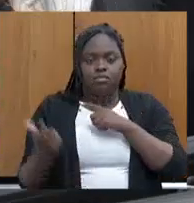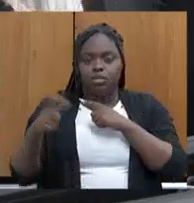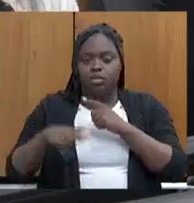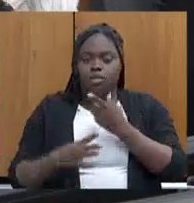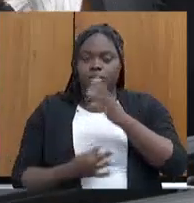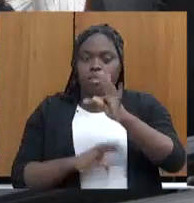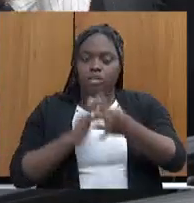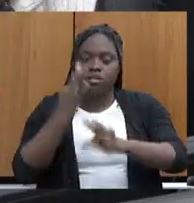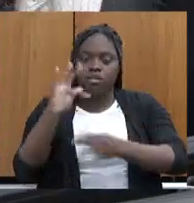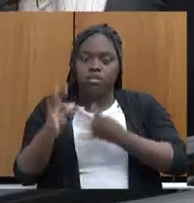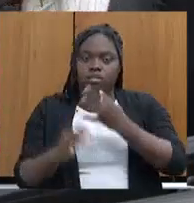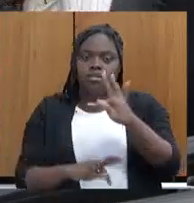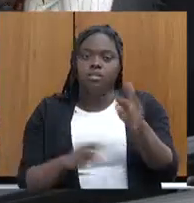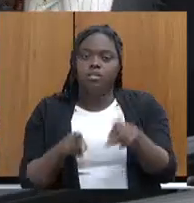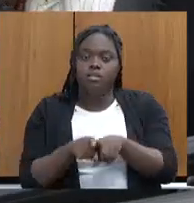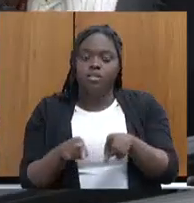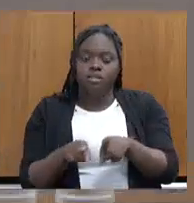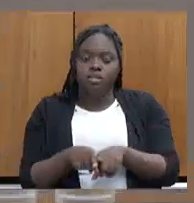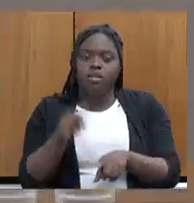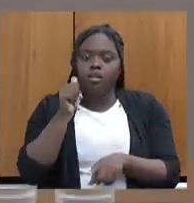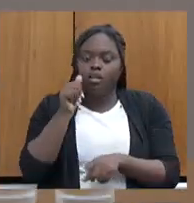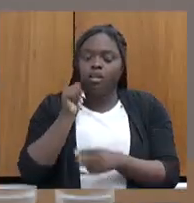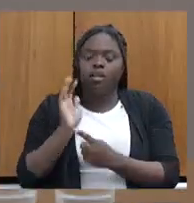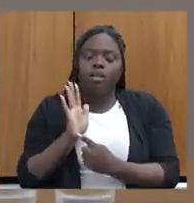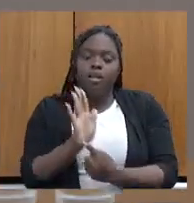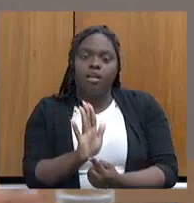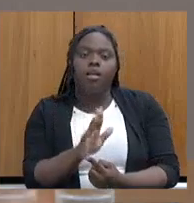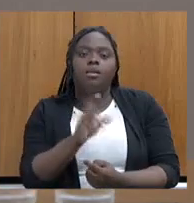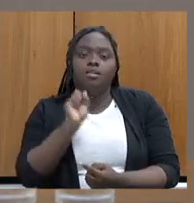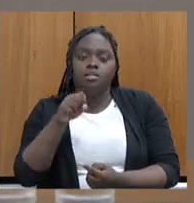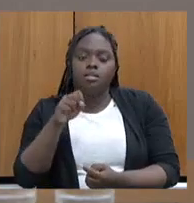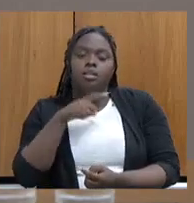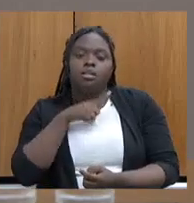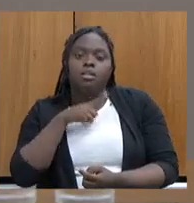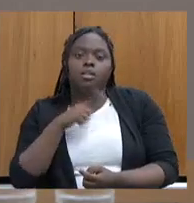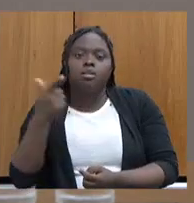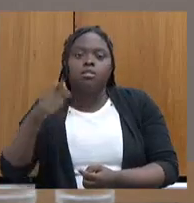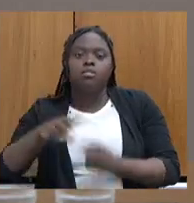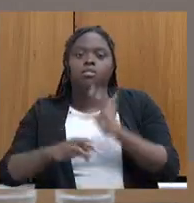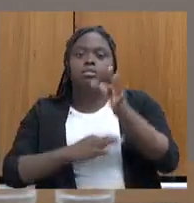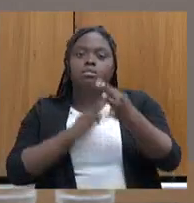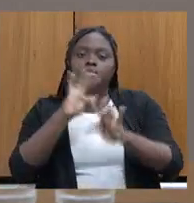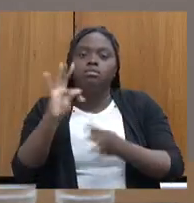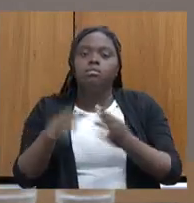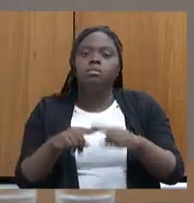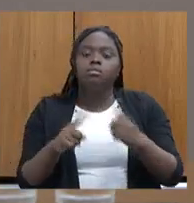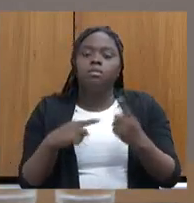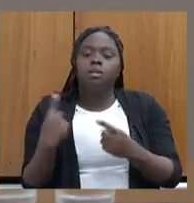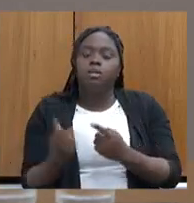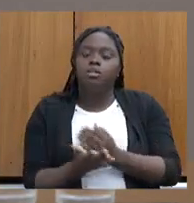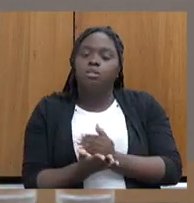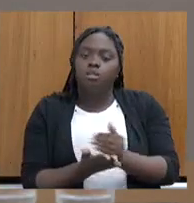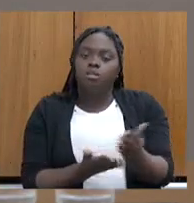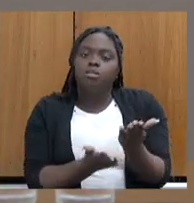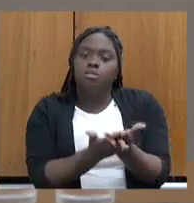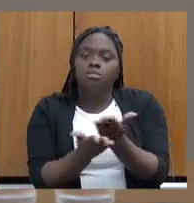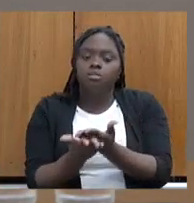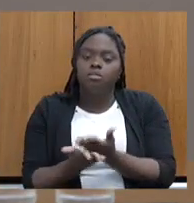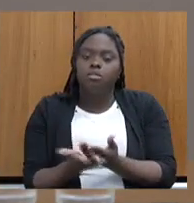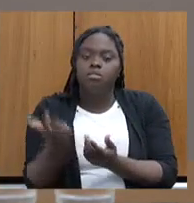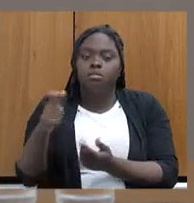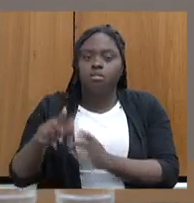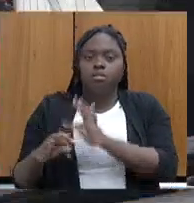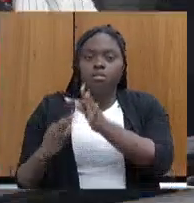Tem. Eu que a Leninha vai trazer isso, mas... Não, não. Tem outras tecnologias, mas essa que a gente começou nela e a gente está estudando outras também. É.